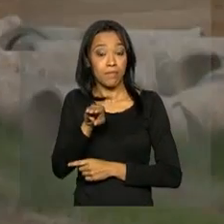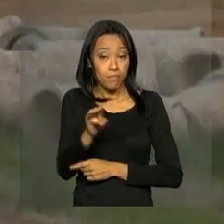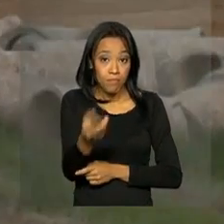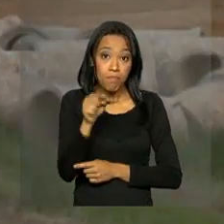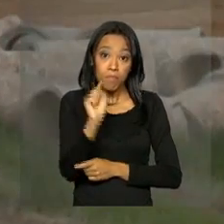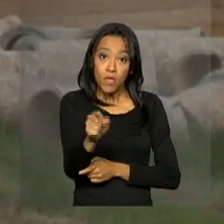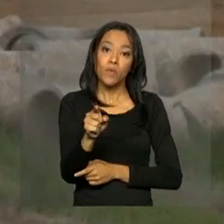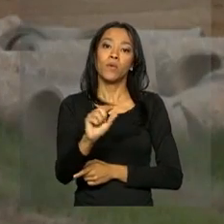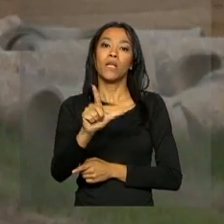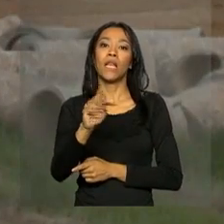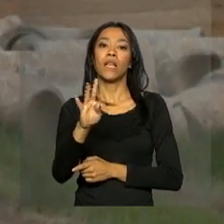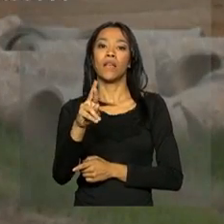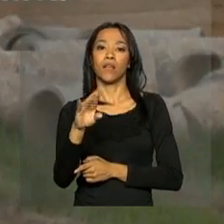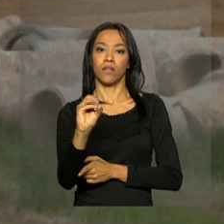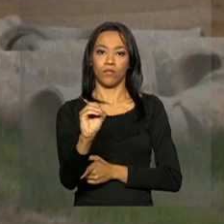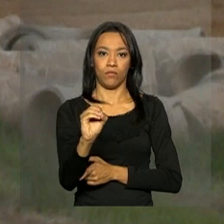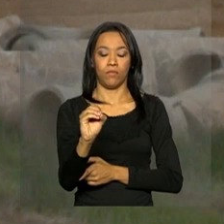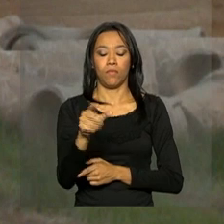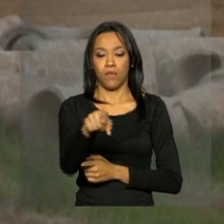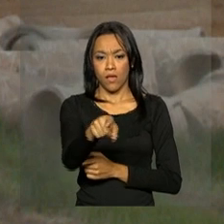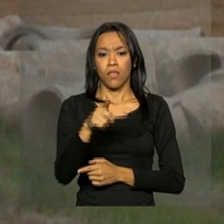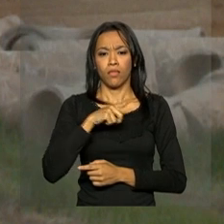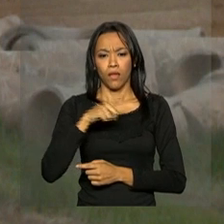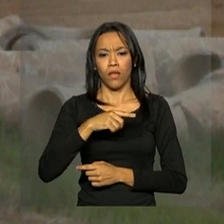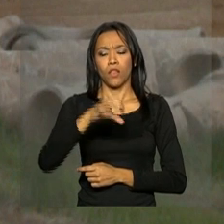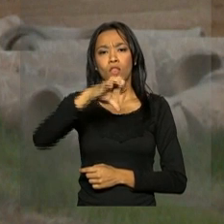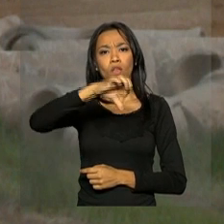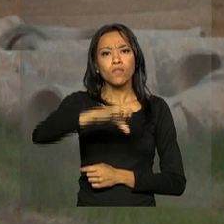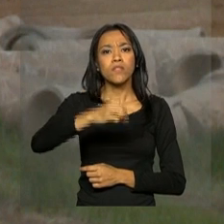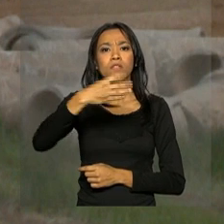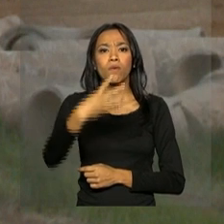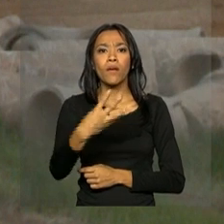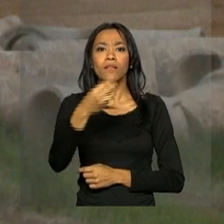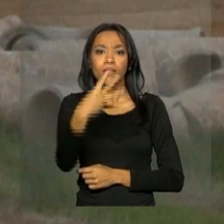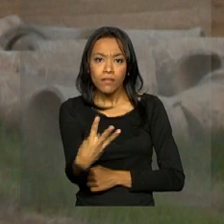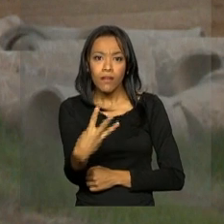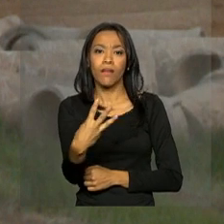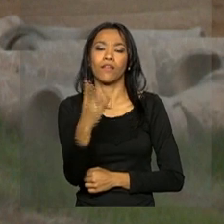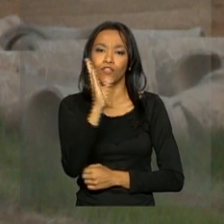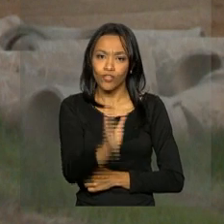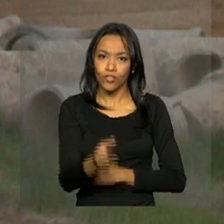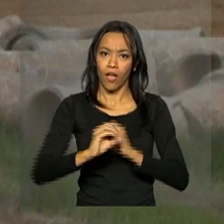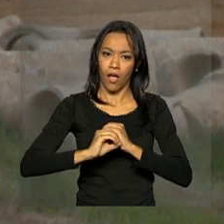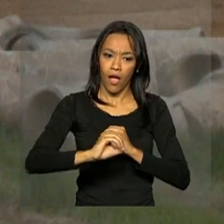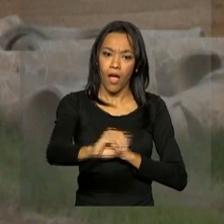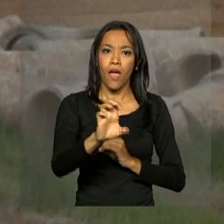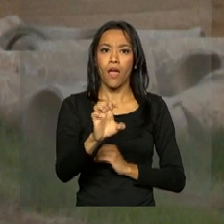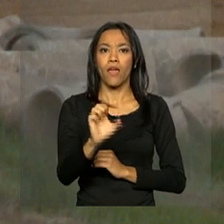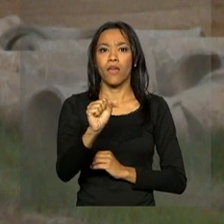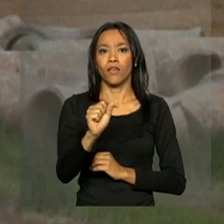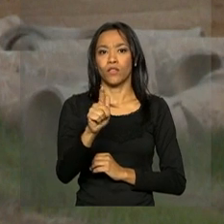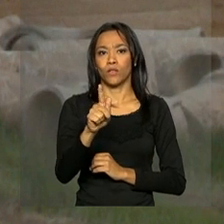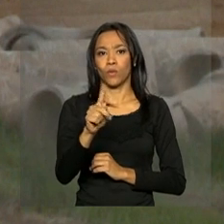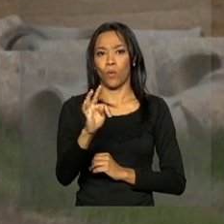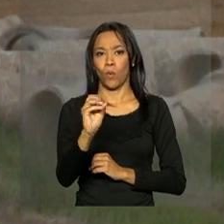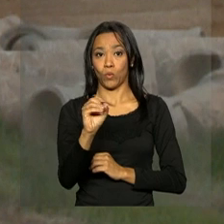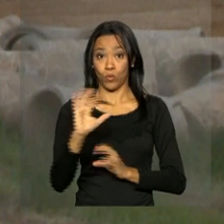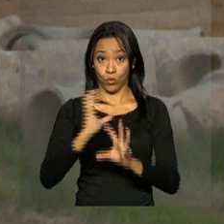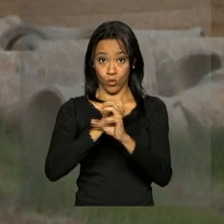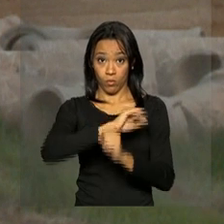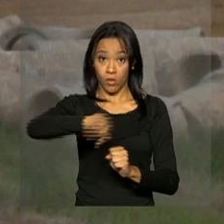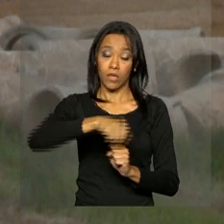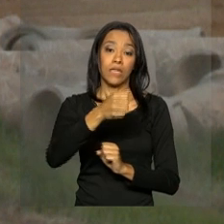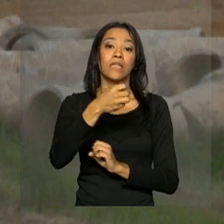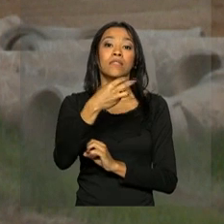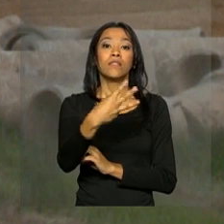O PAC Saneamento conta com 943 empreendimentos de esgoto sanitário em todo o país, no valor de R$